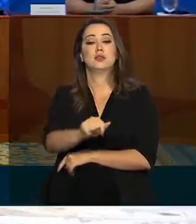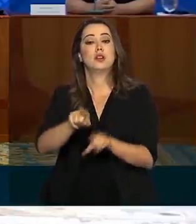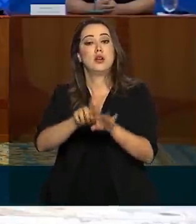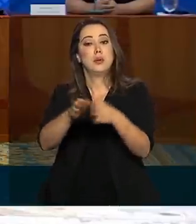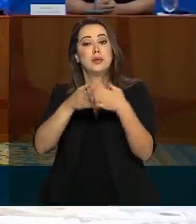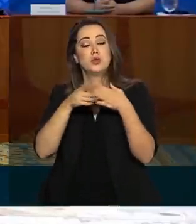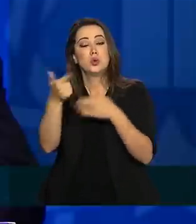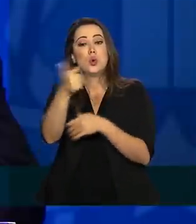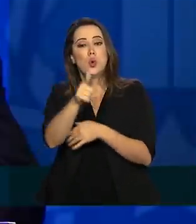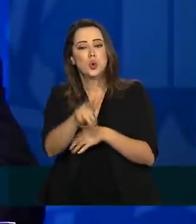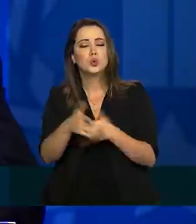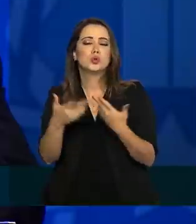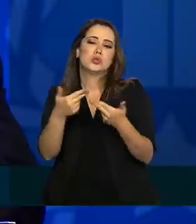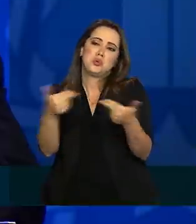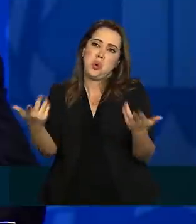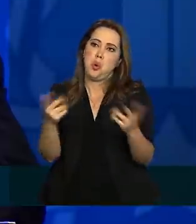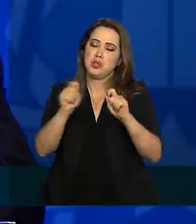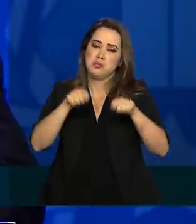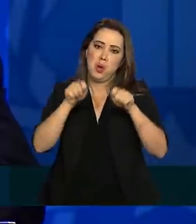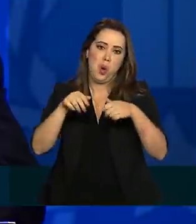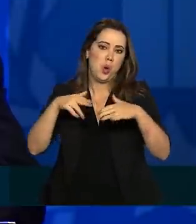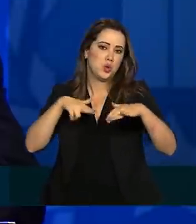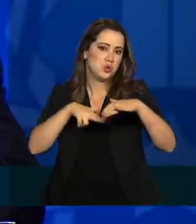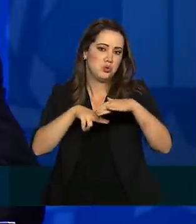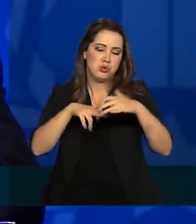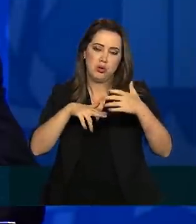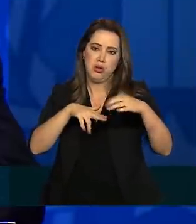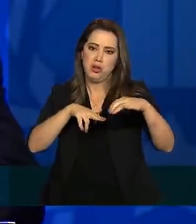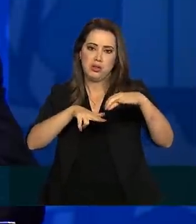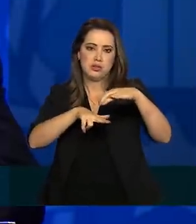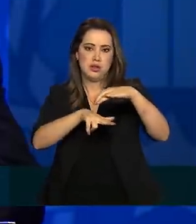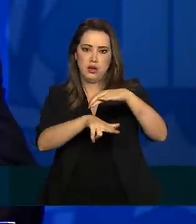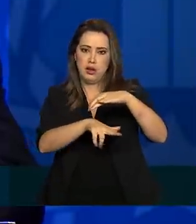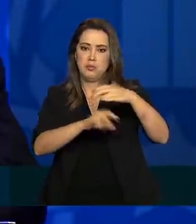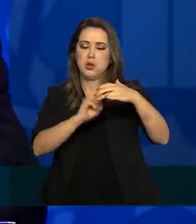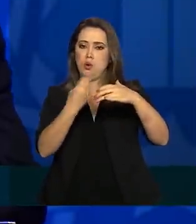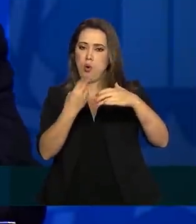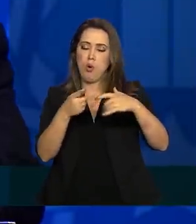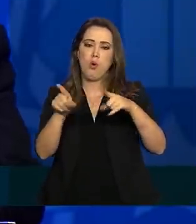exames complementares, solicitando ou não o próprio exame diagnóstico da COVID.